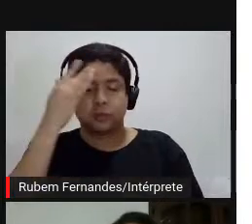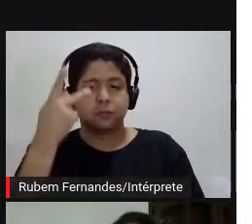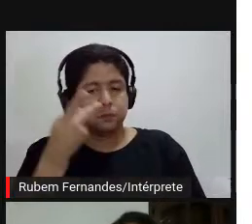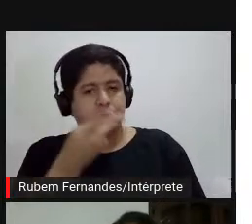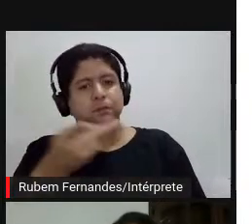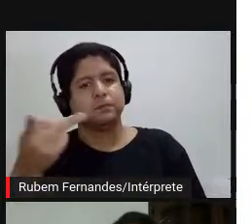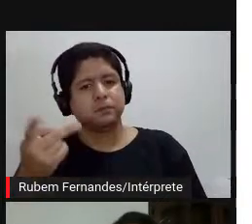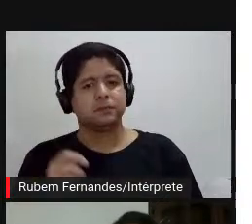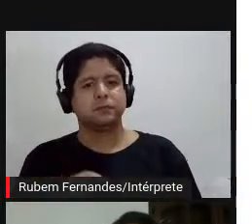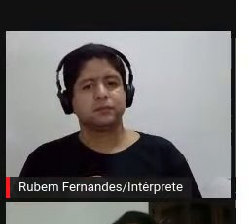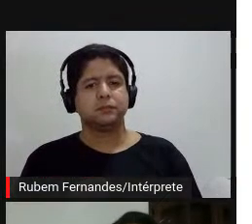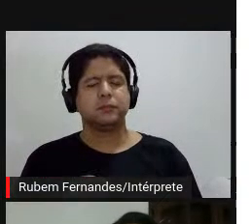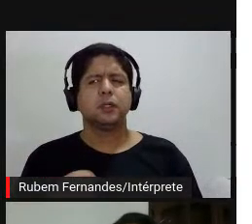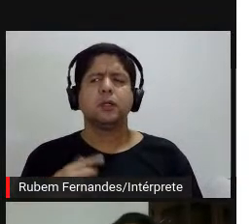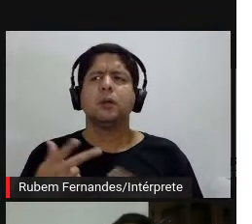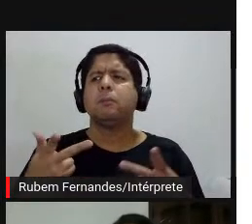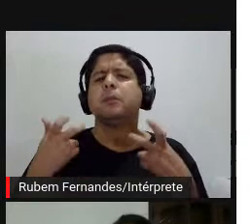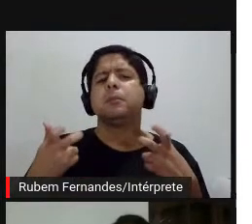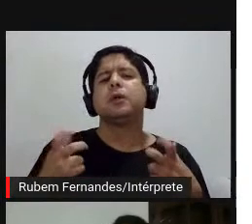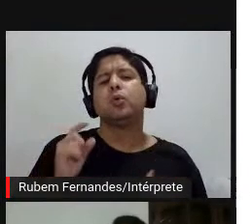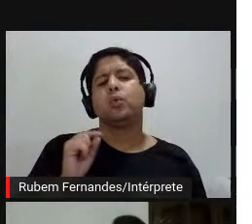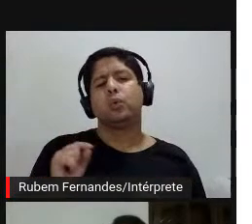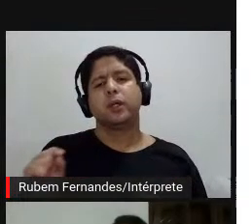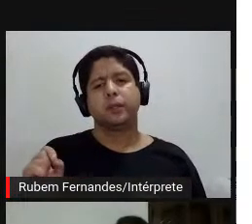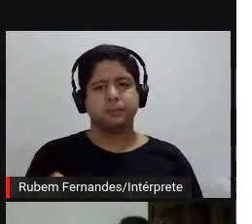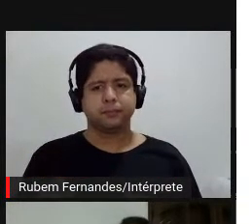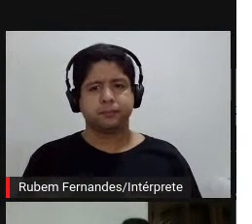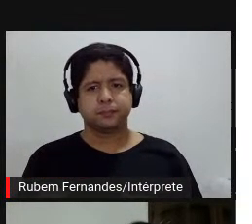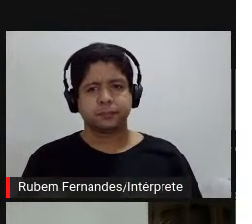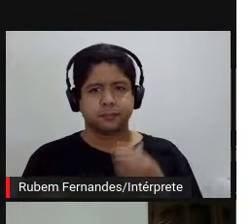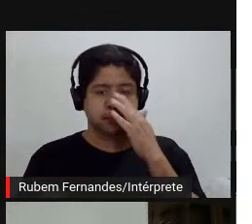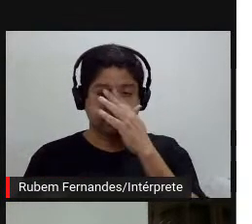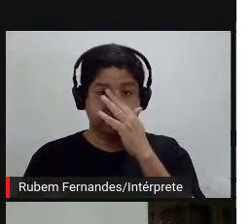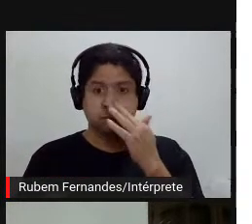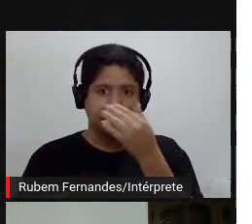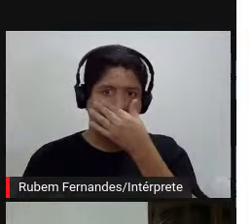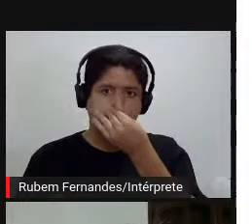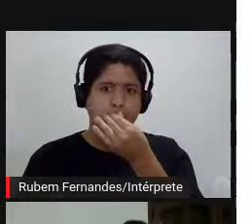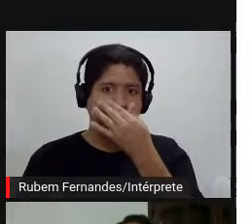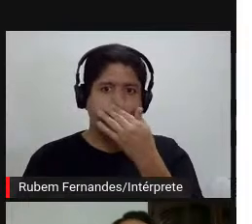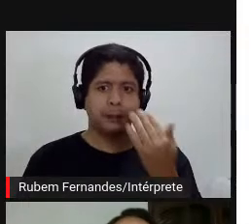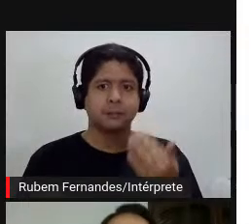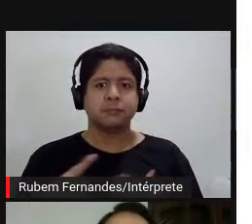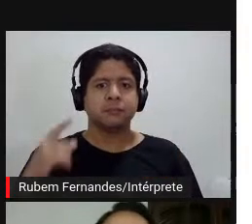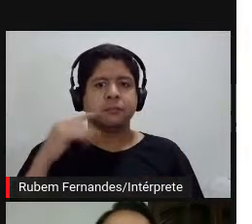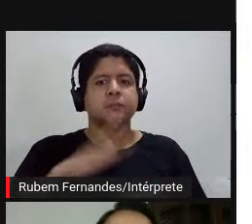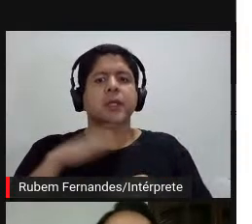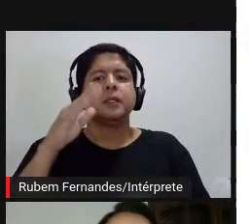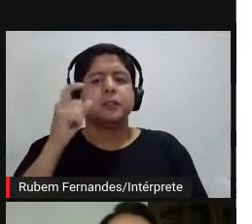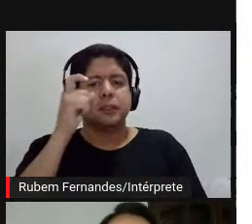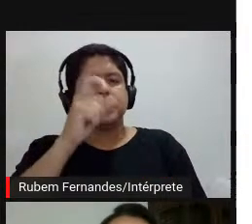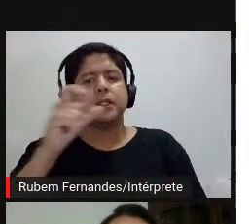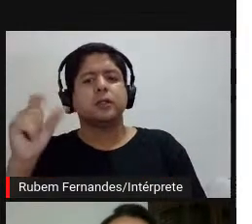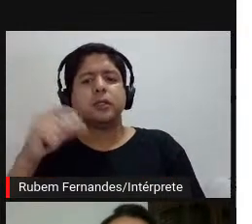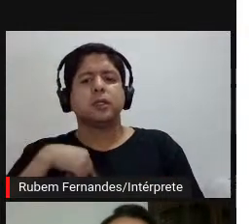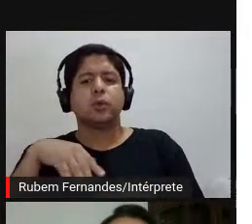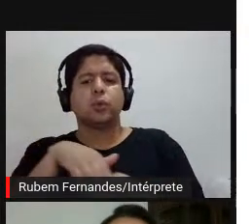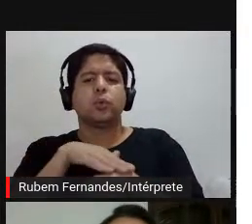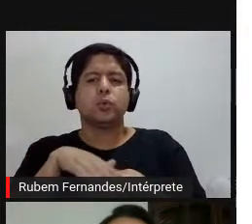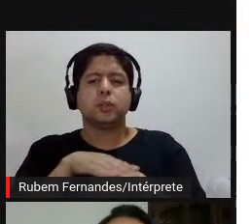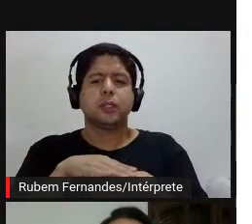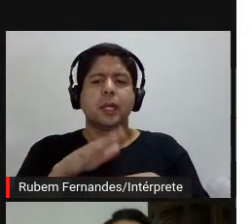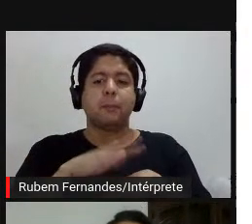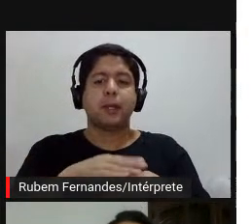Aí eu comecei a perceber que, então, era mais interessante, né, já que eu ia partir desse ponto de vista da